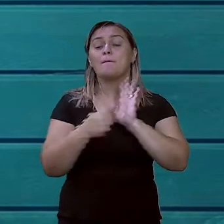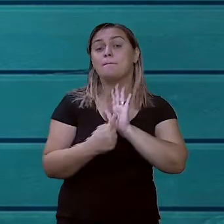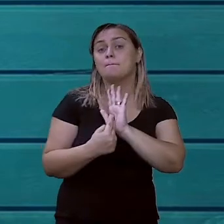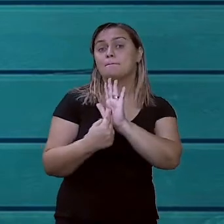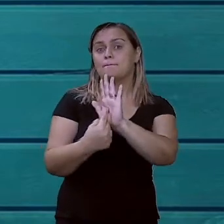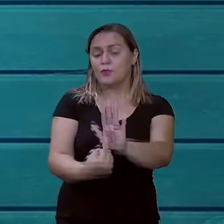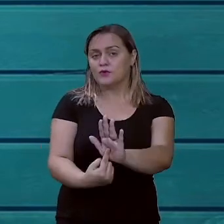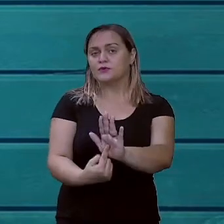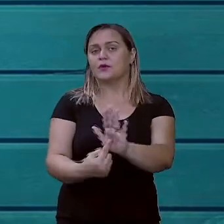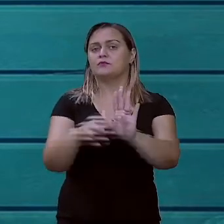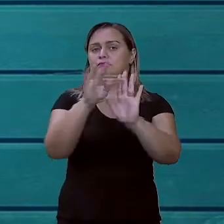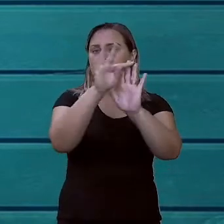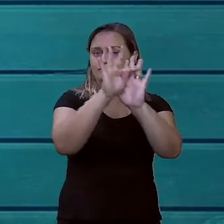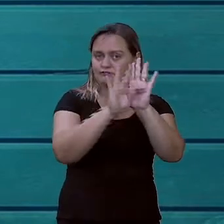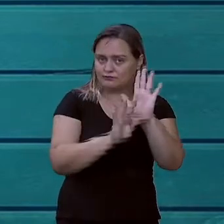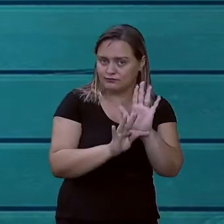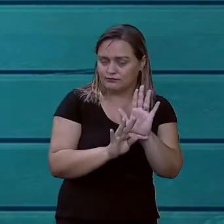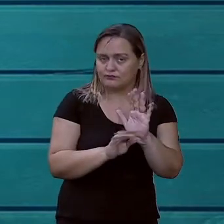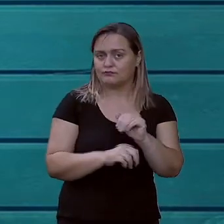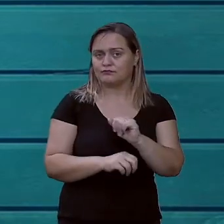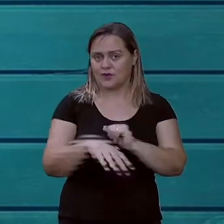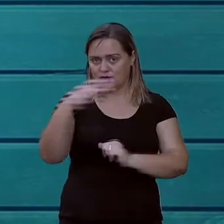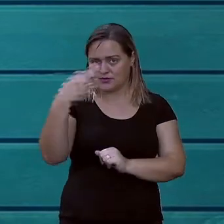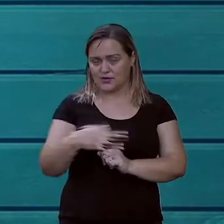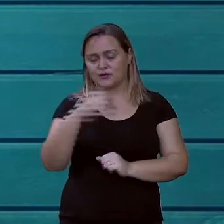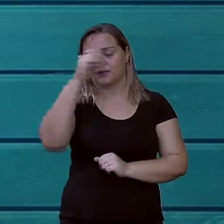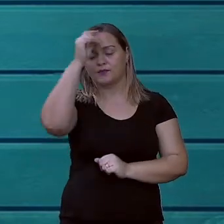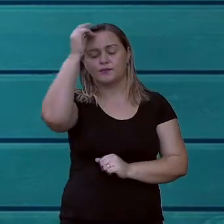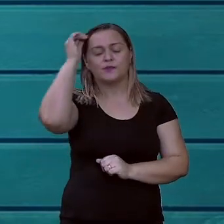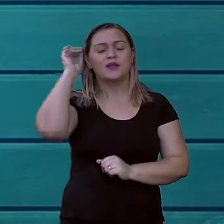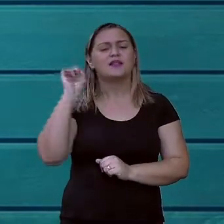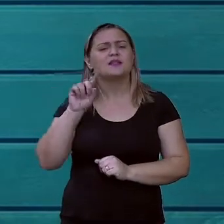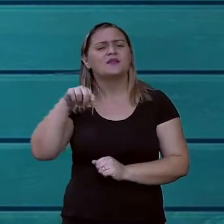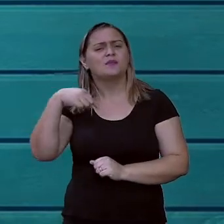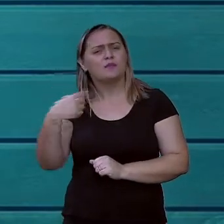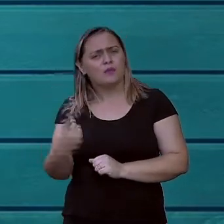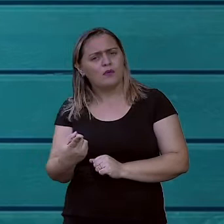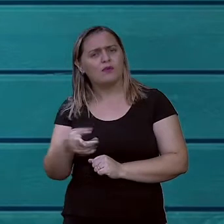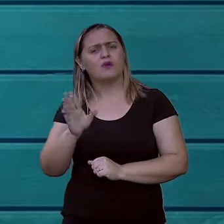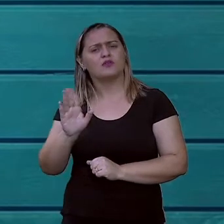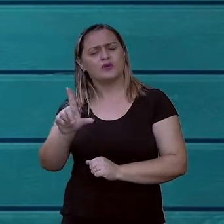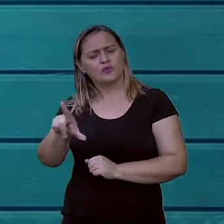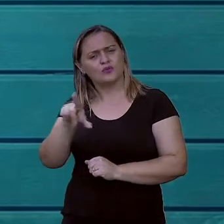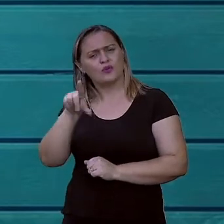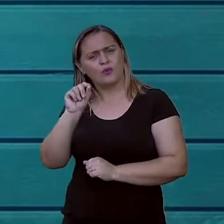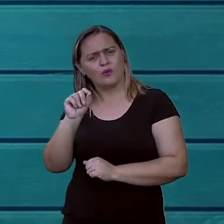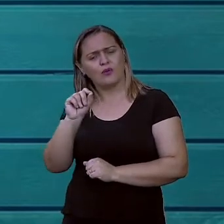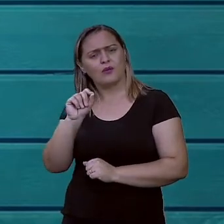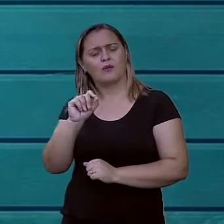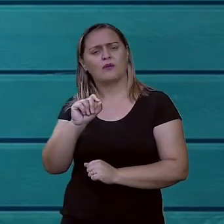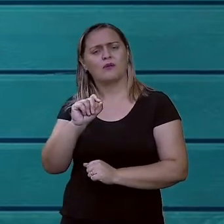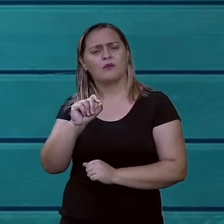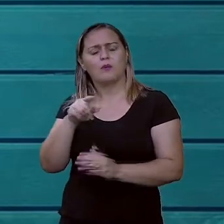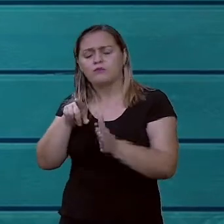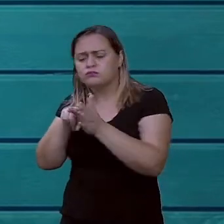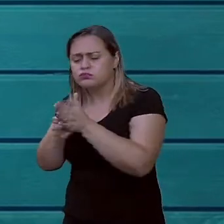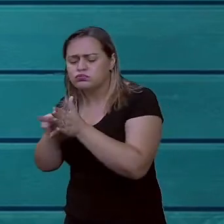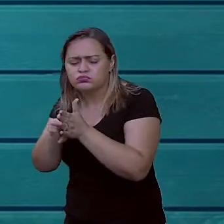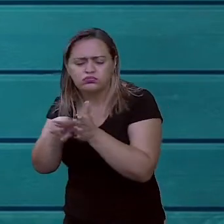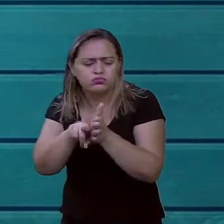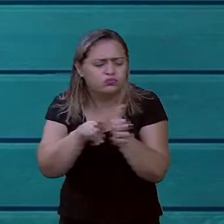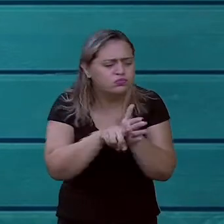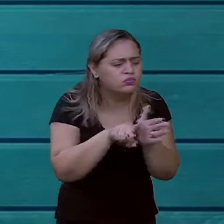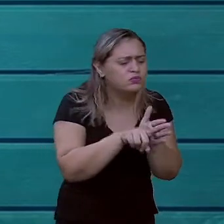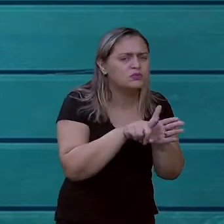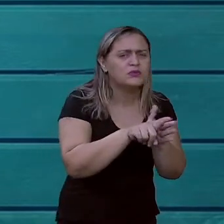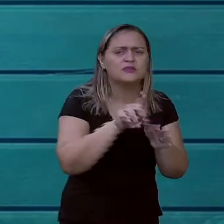estudante, você irá o quê? Pesquisar e buscar argumentos. Não basta saber qual